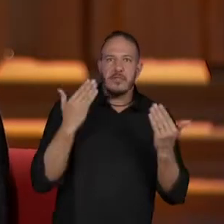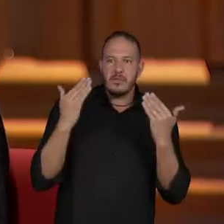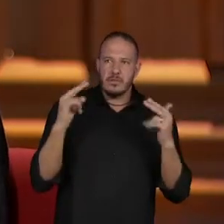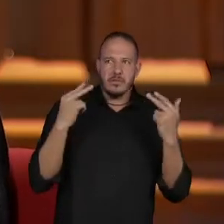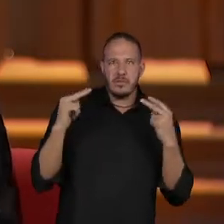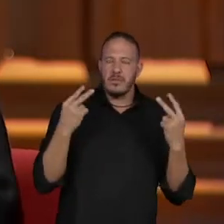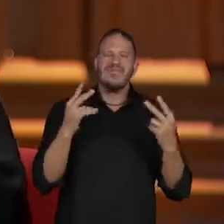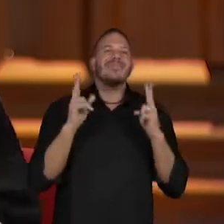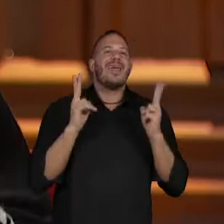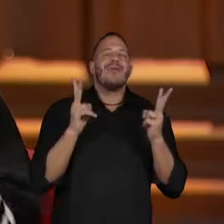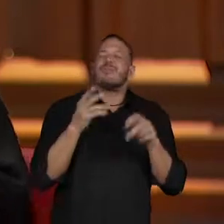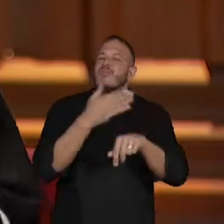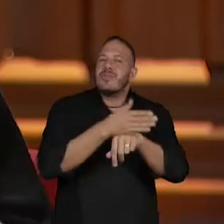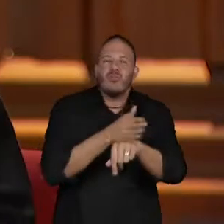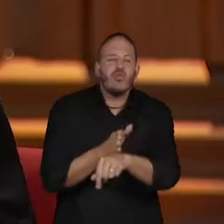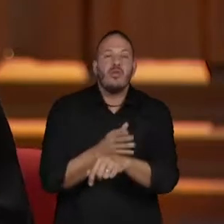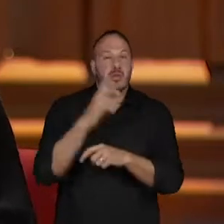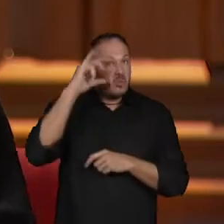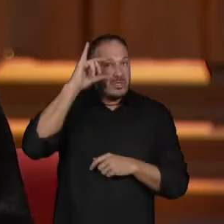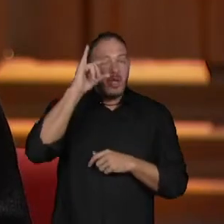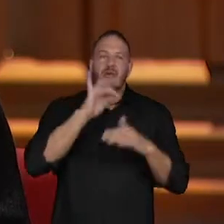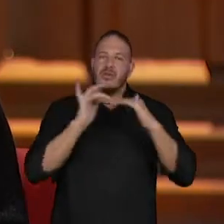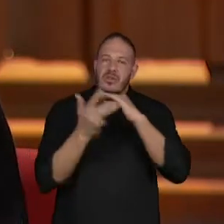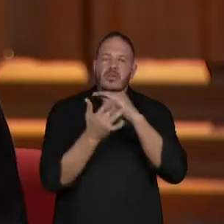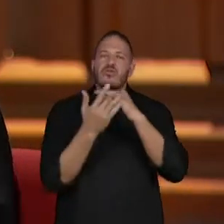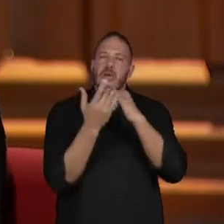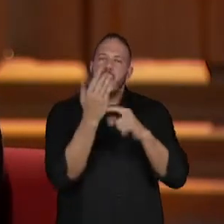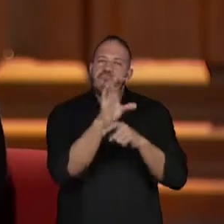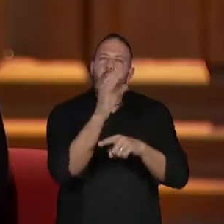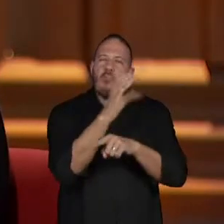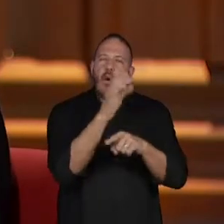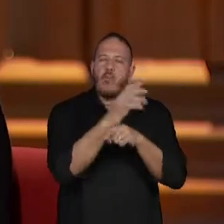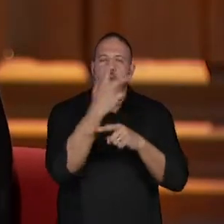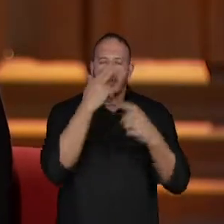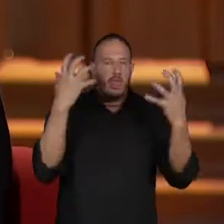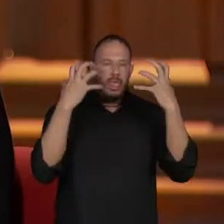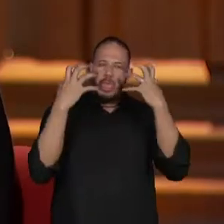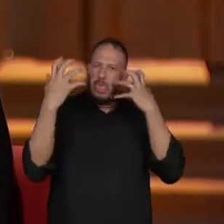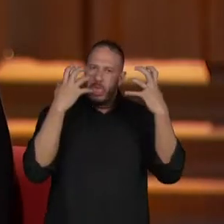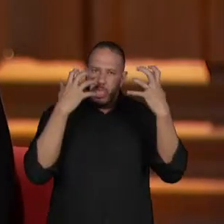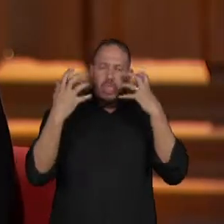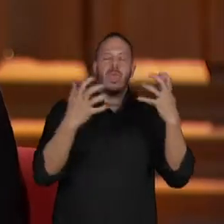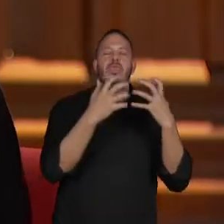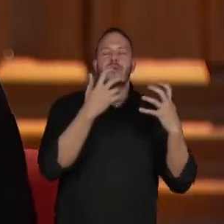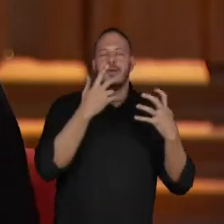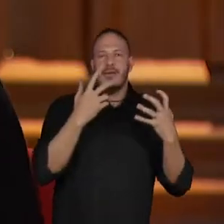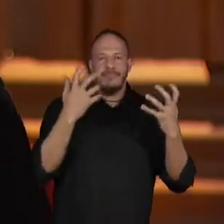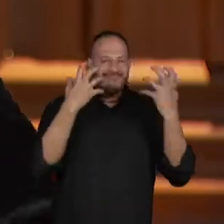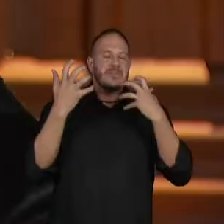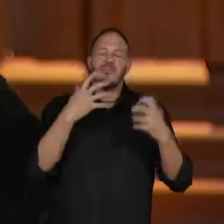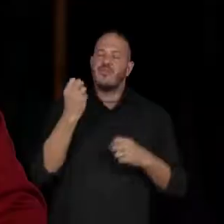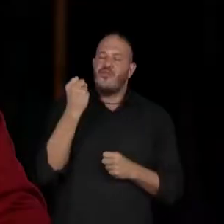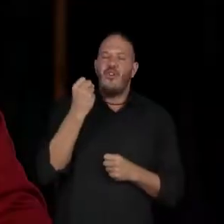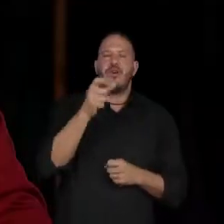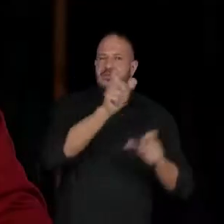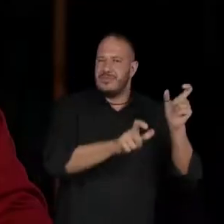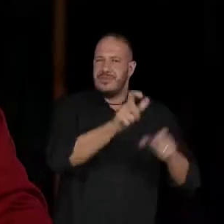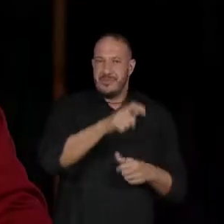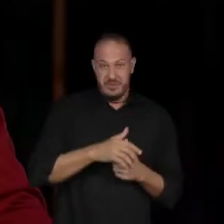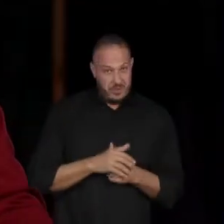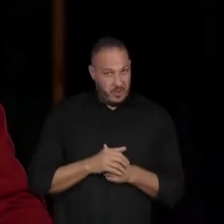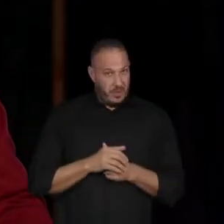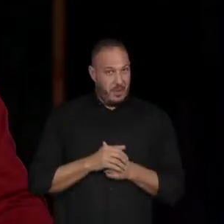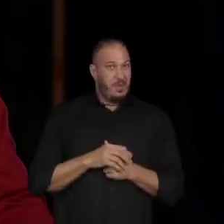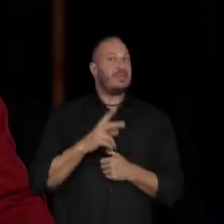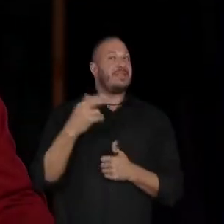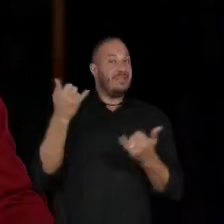medindo. Que o Instagram e as redes sociais fomentam, fermentam, aumentam. Você está trazendo